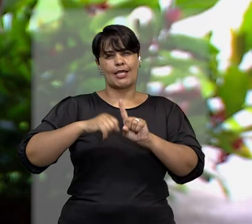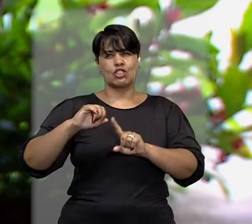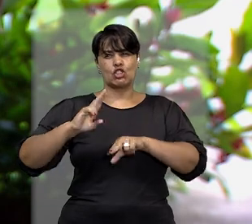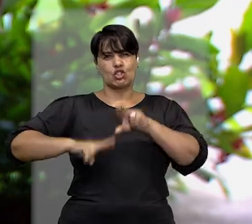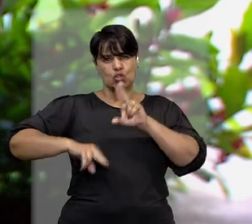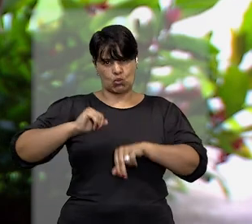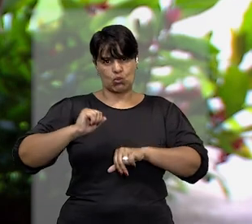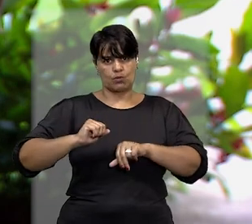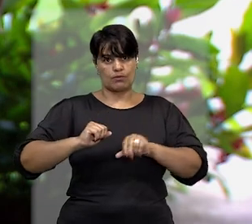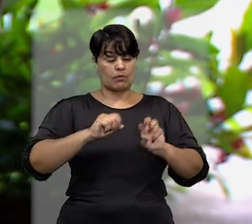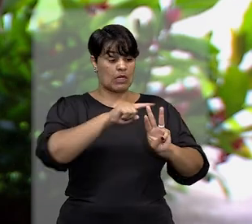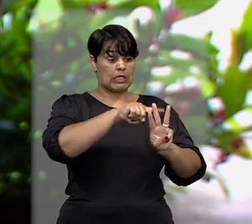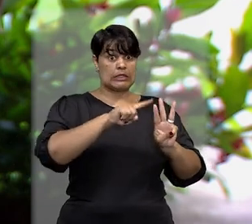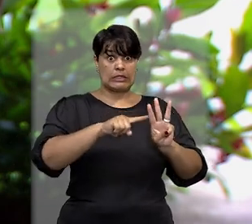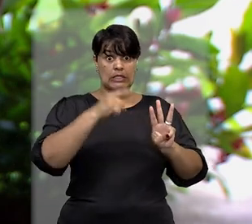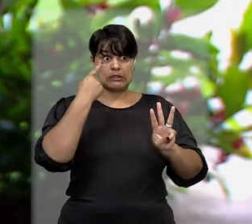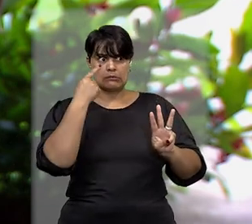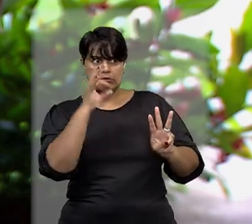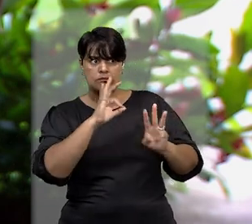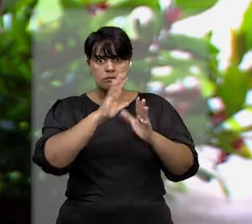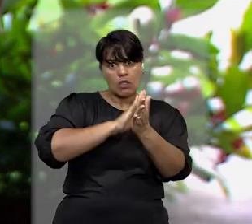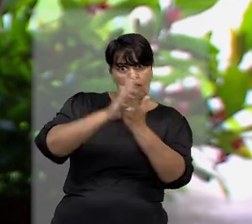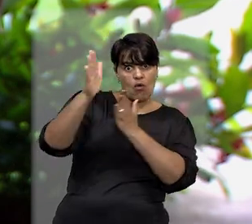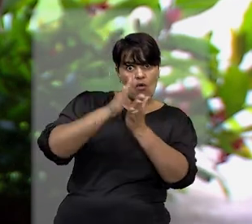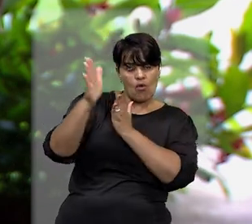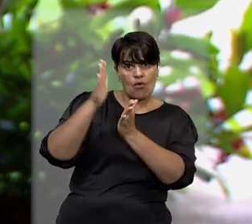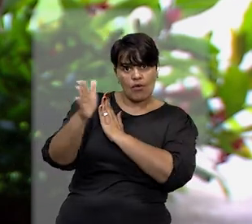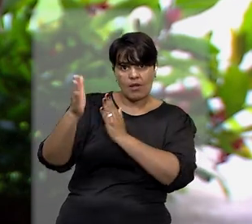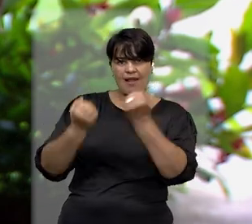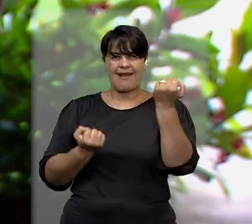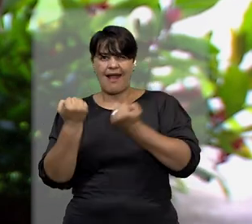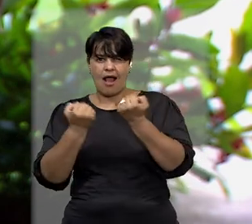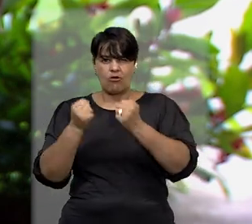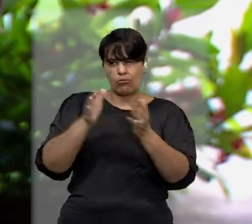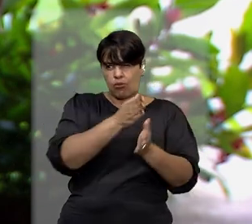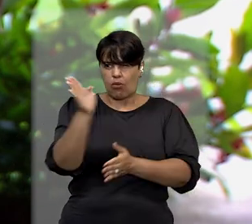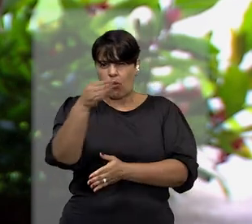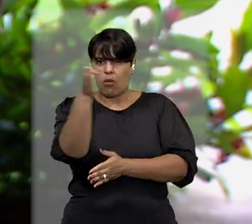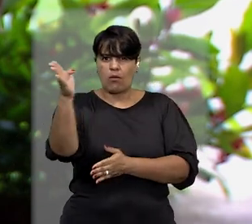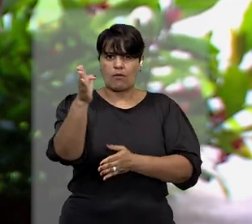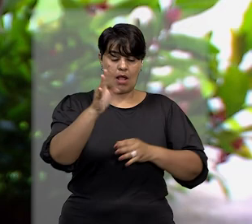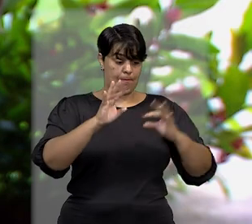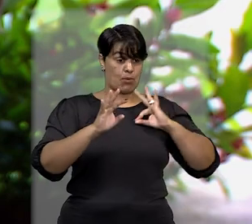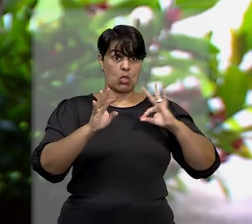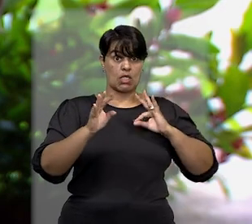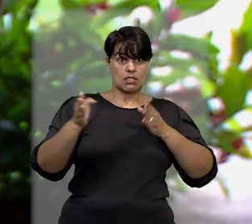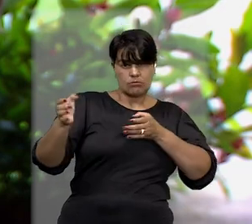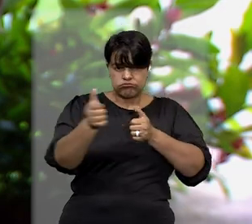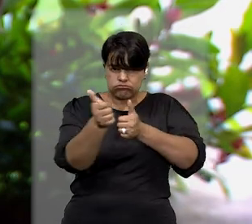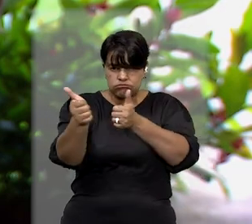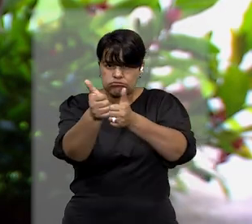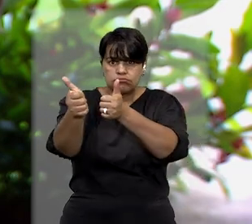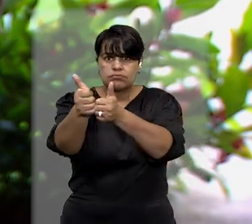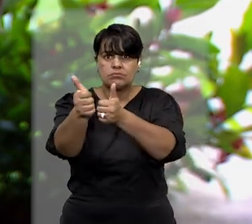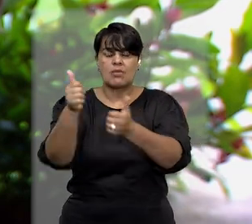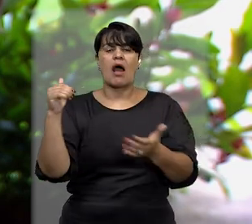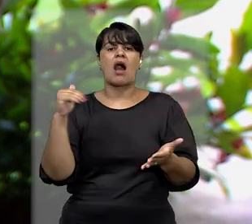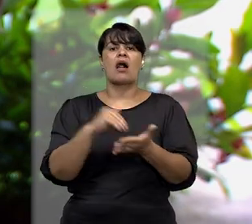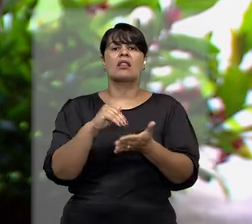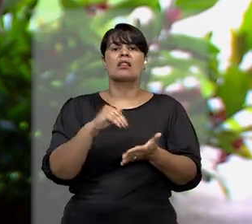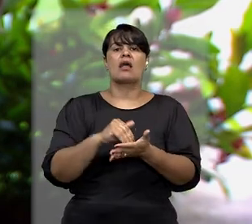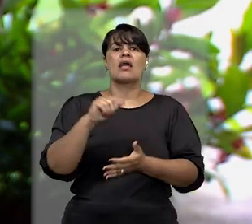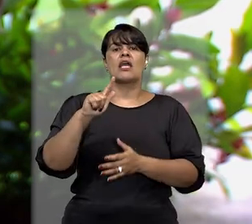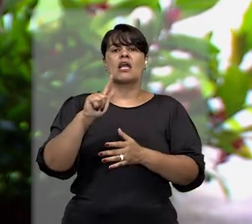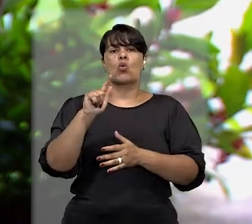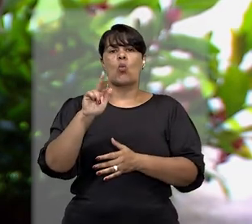suspeitos fugiram do local em um veículo roubado e foram perseguidos pelos policiais até o Guarujá. De acordo